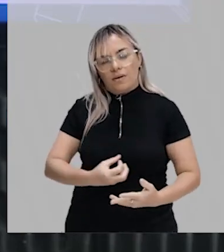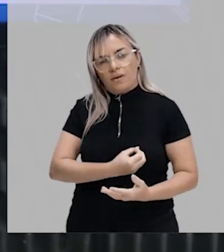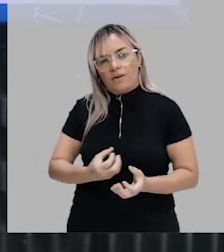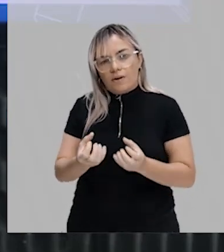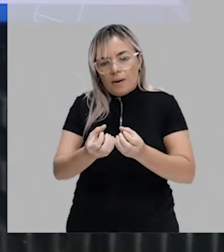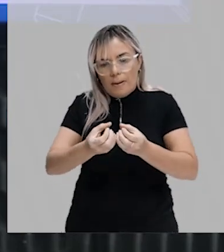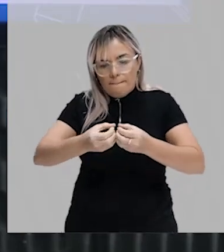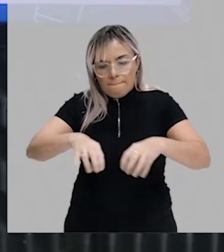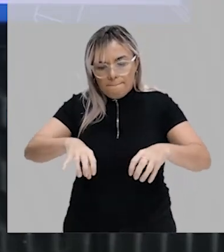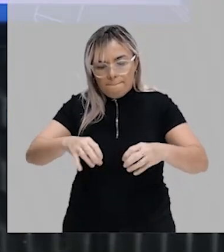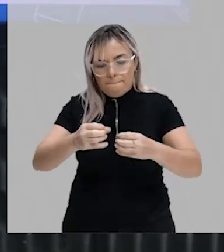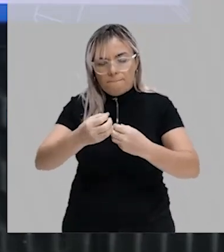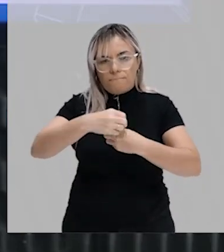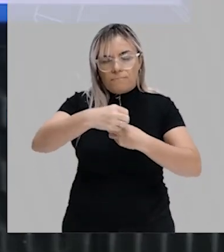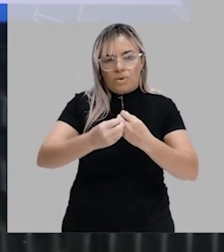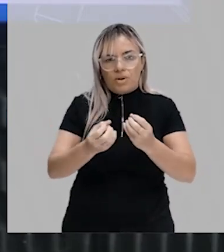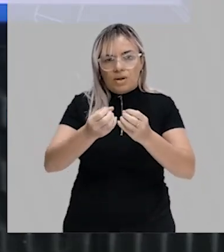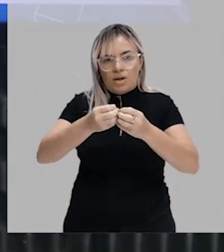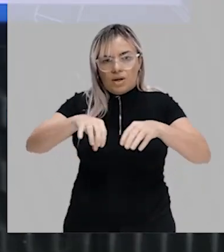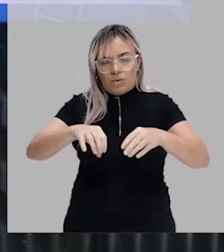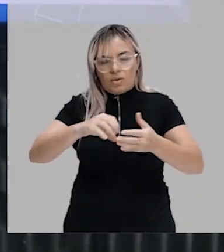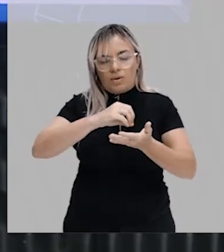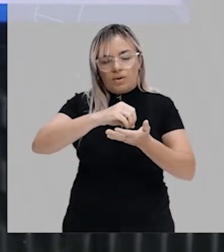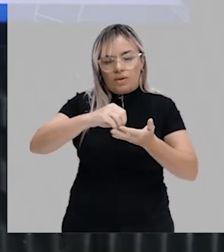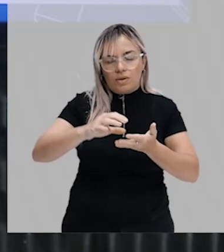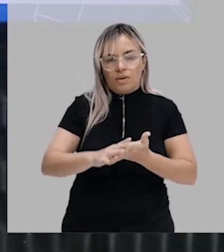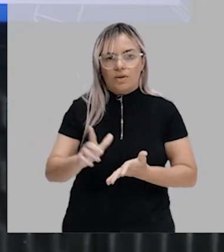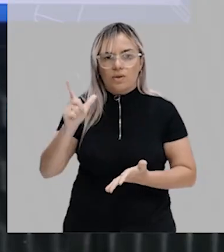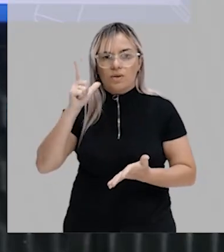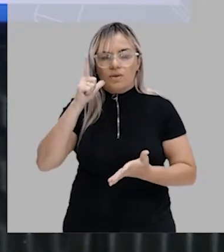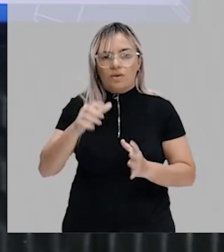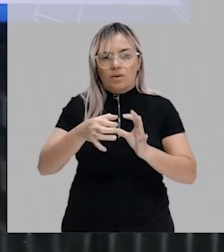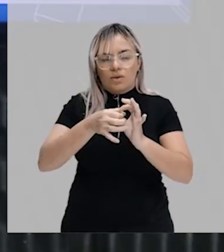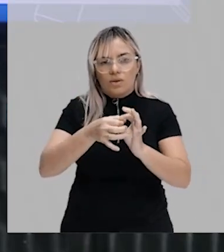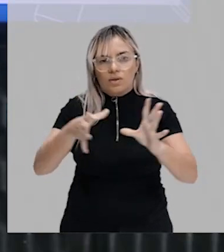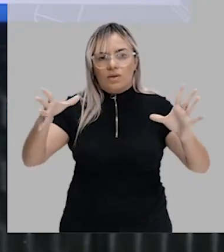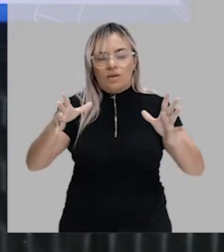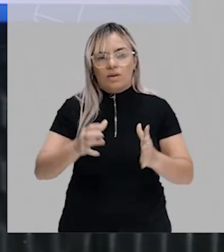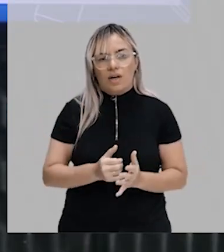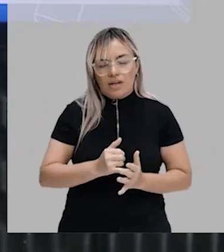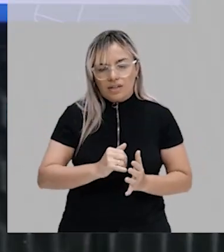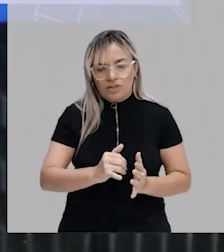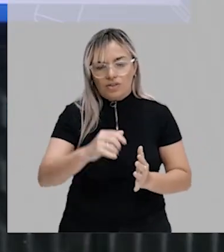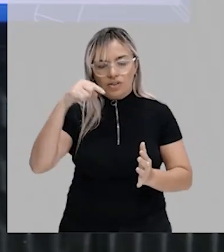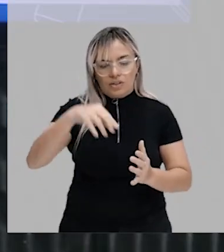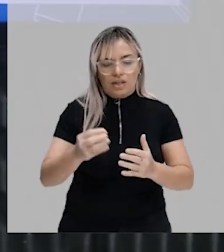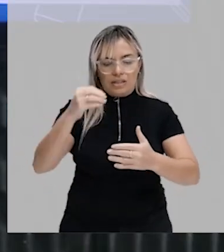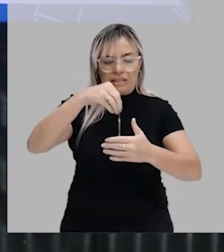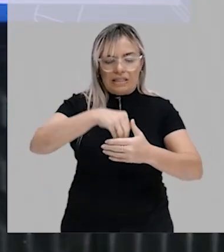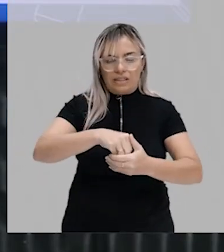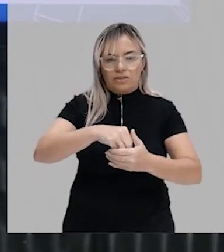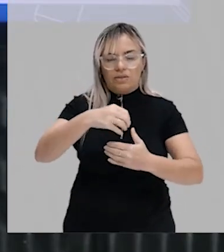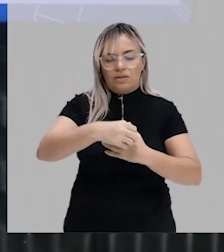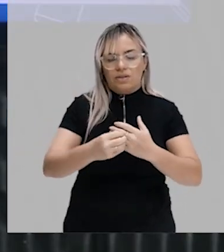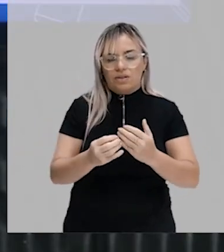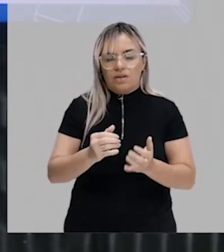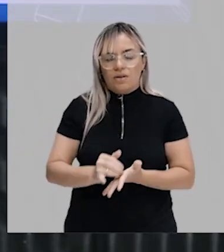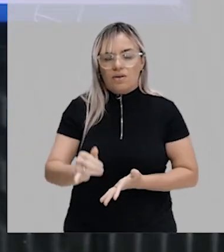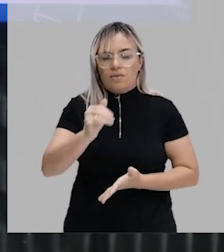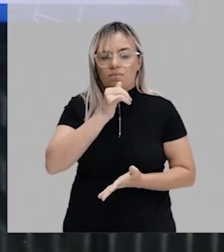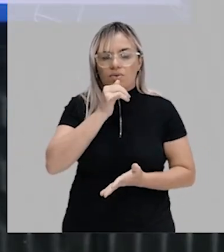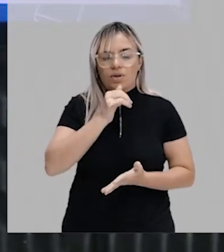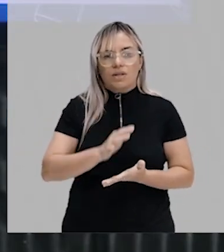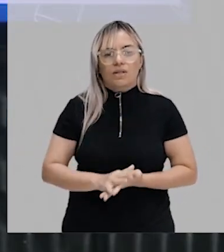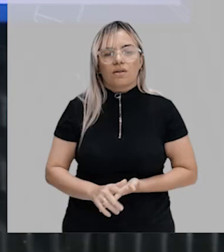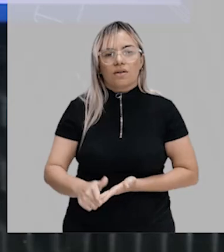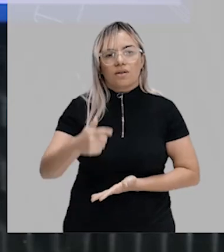orgânica. Quebrando essa molécula, ele consegue liberar a energia que tem dentro dela. Por exemplo, eu tenho aqui a glicose,